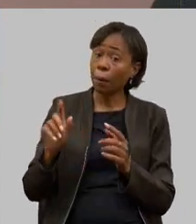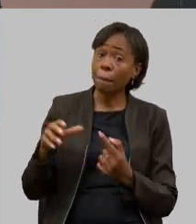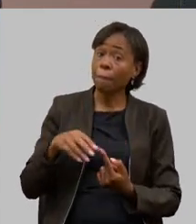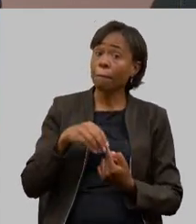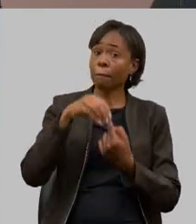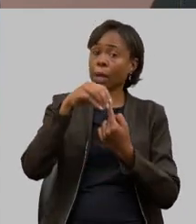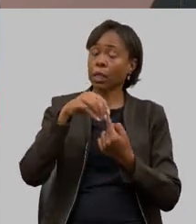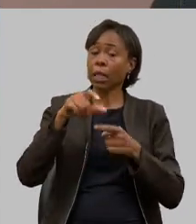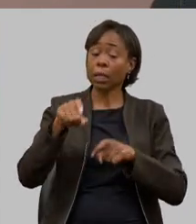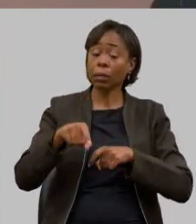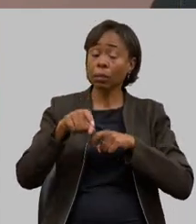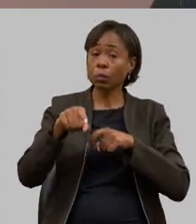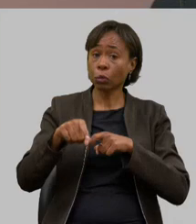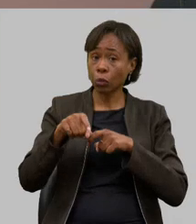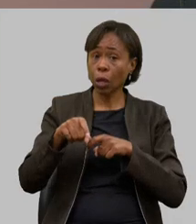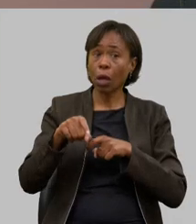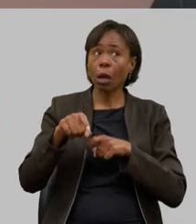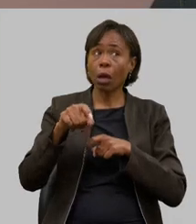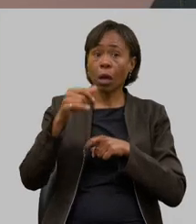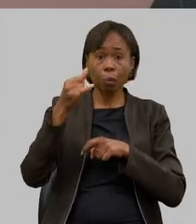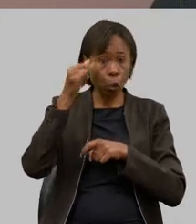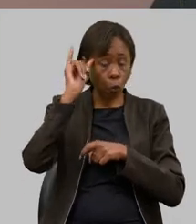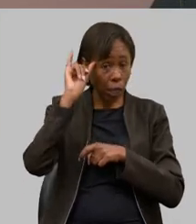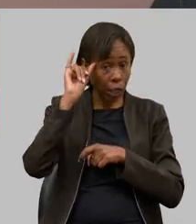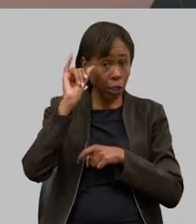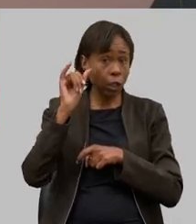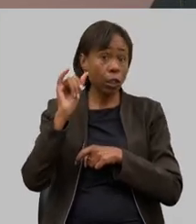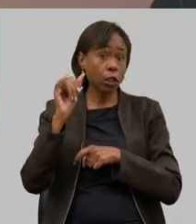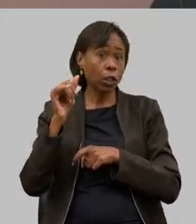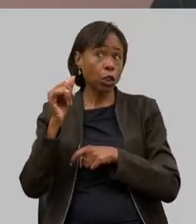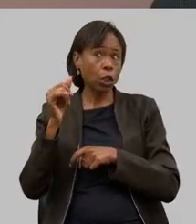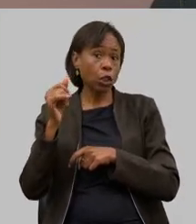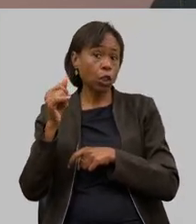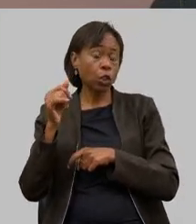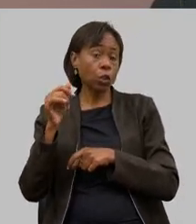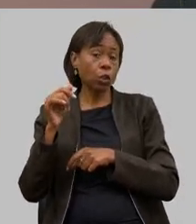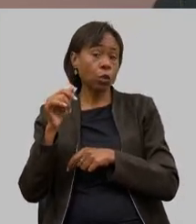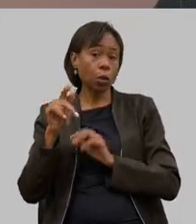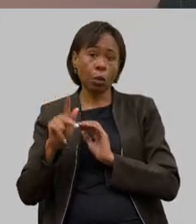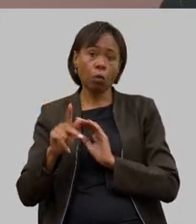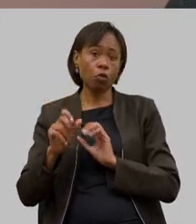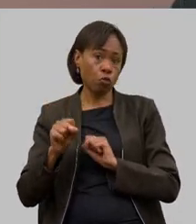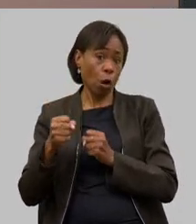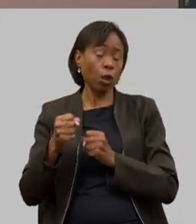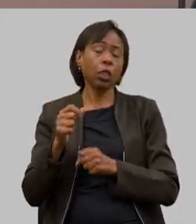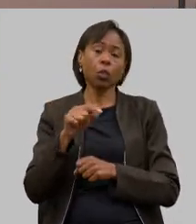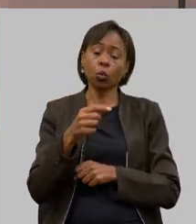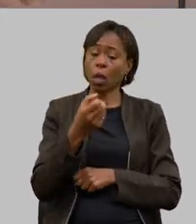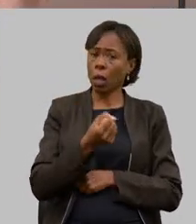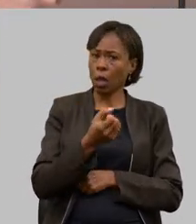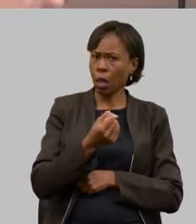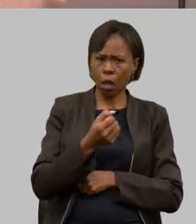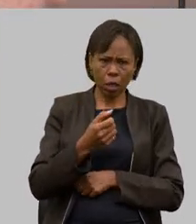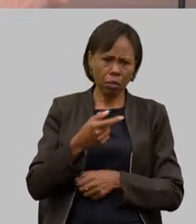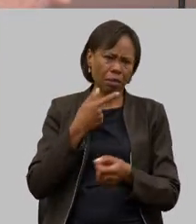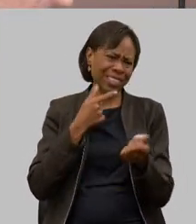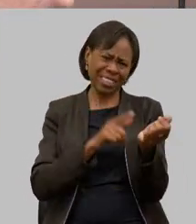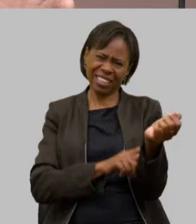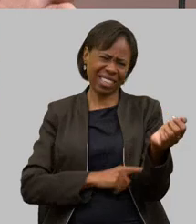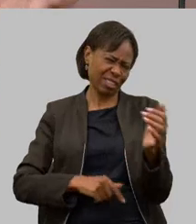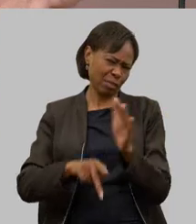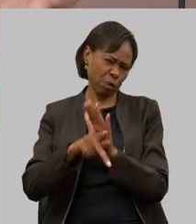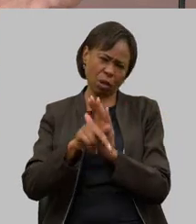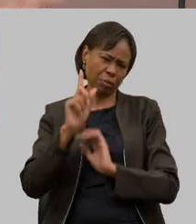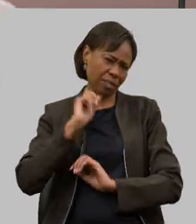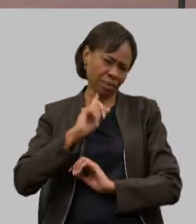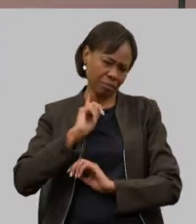corte a pecuária de leite ela está regada dentro do sangue do mineiro eu acho que com a assistência técnica que nós temos